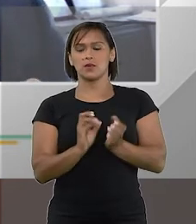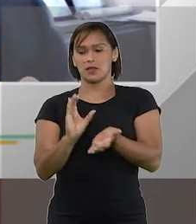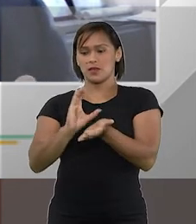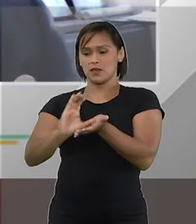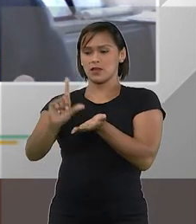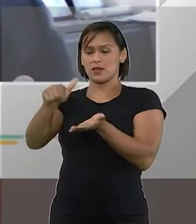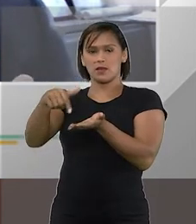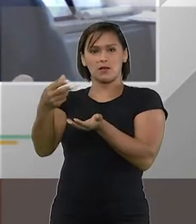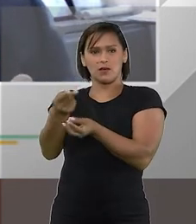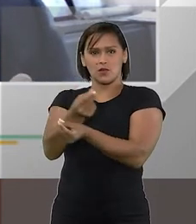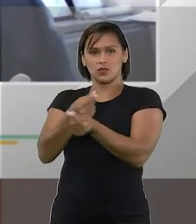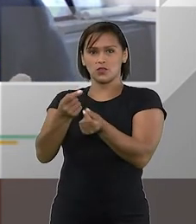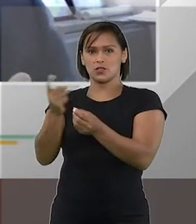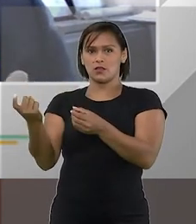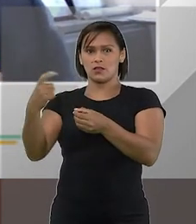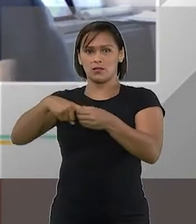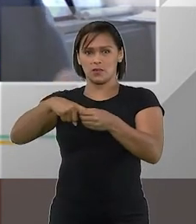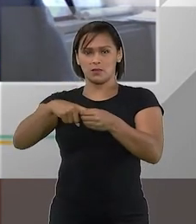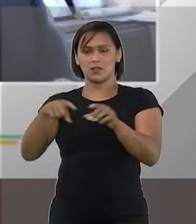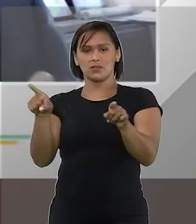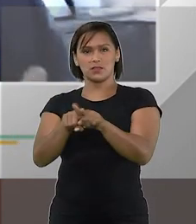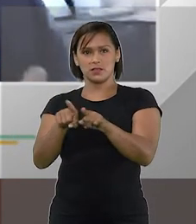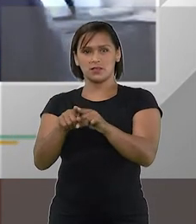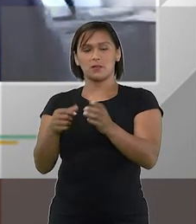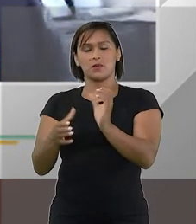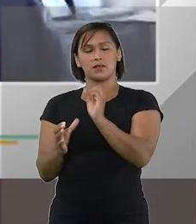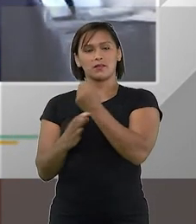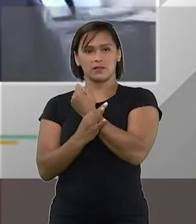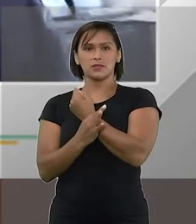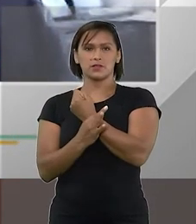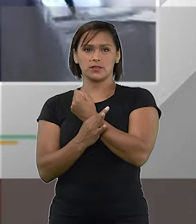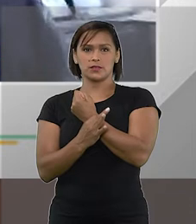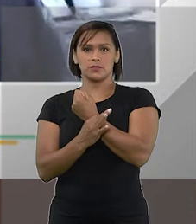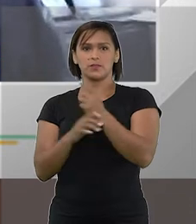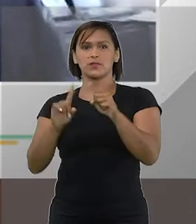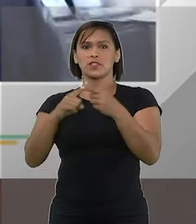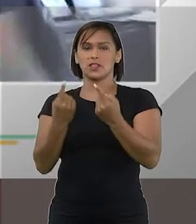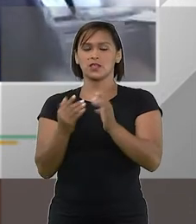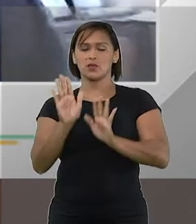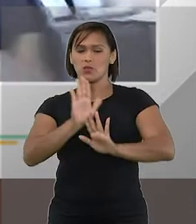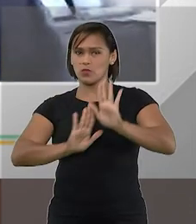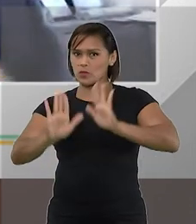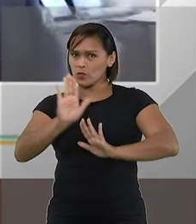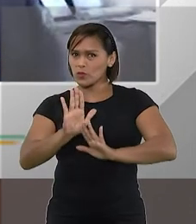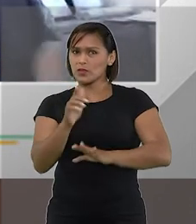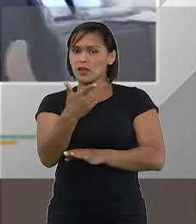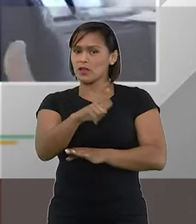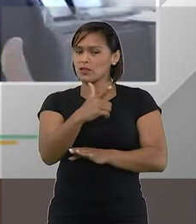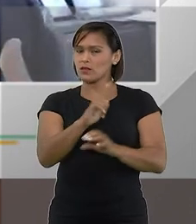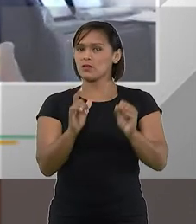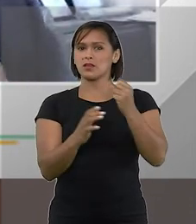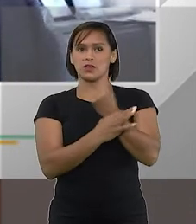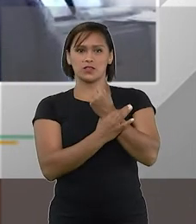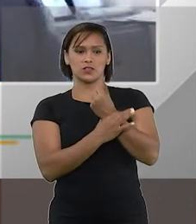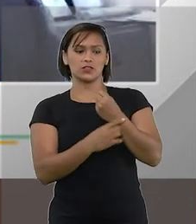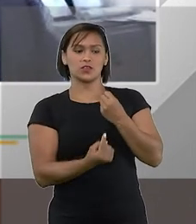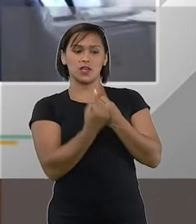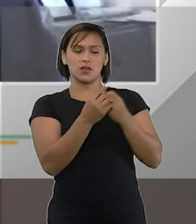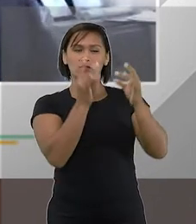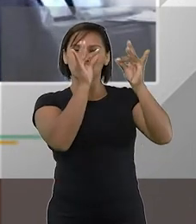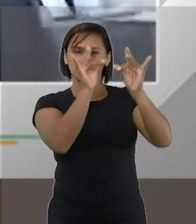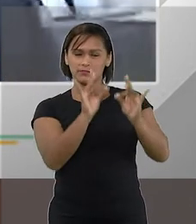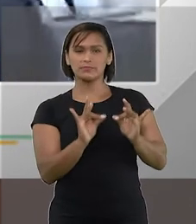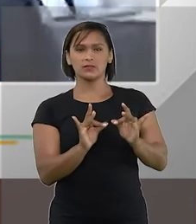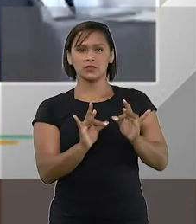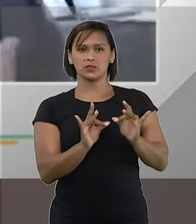empresta o dinheiro para a empresa em recuperação empresta mediante garantia então a preservação ou não das garantias é algo muito